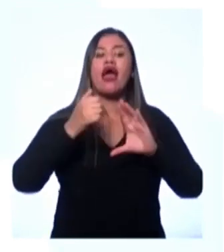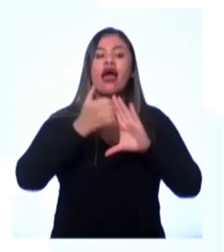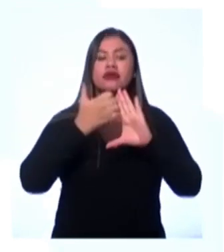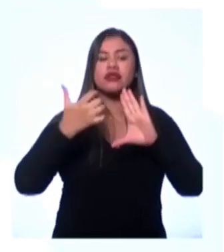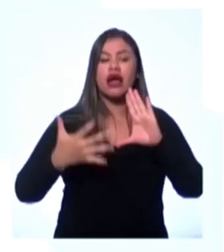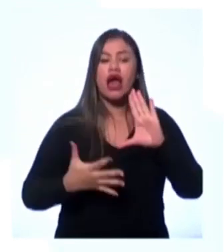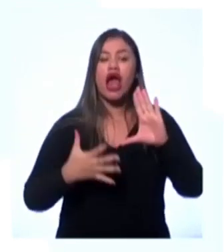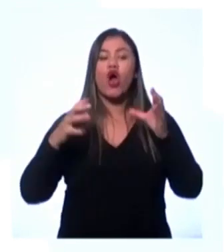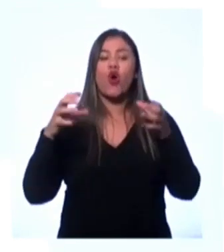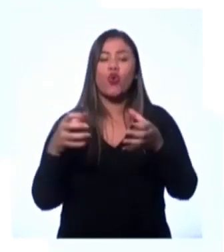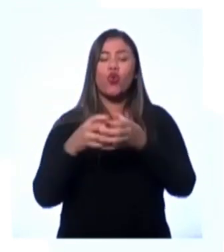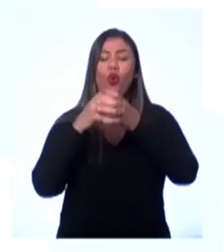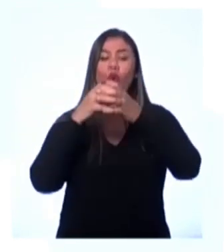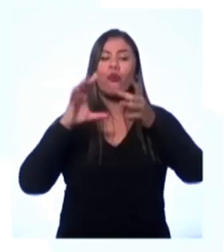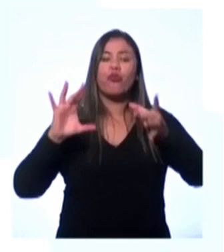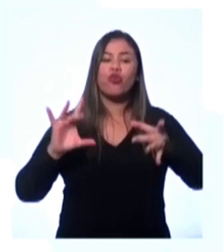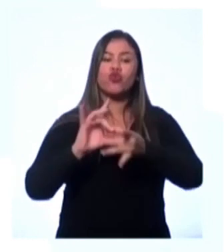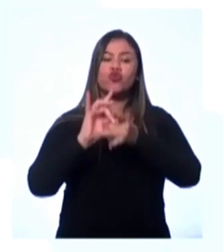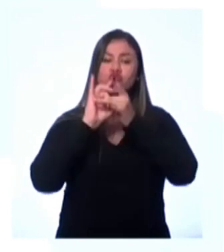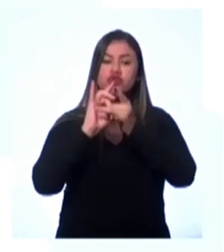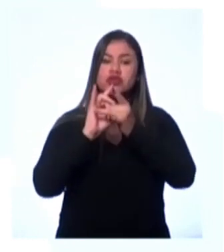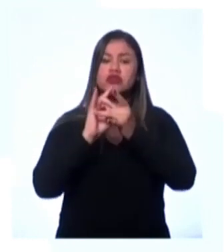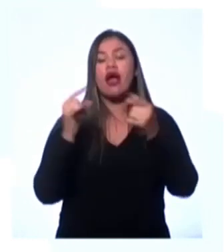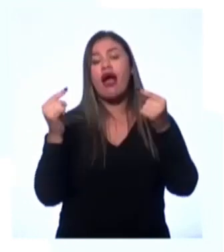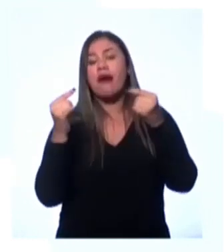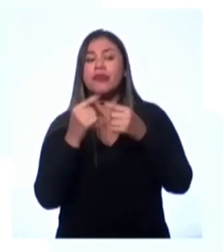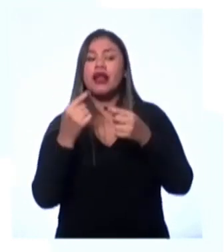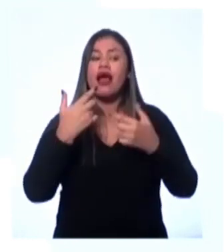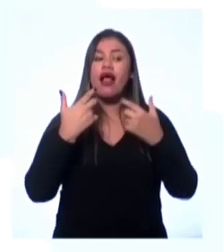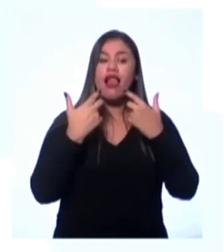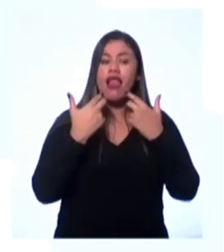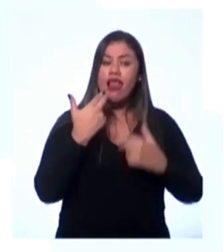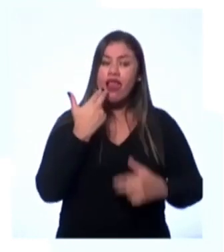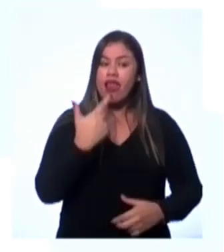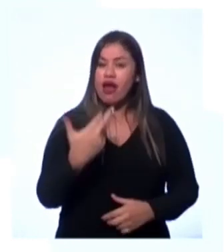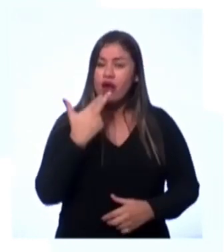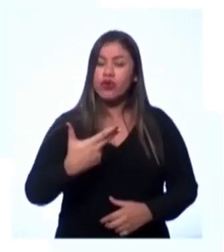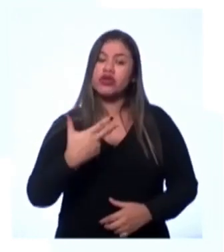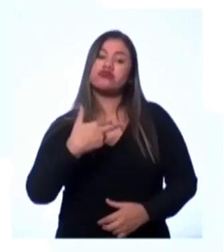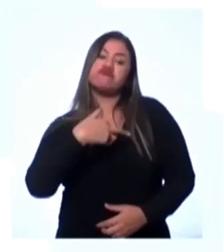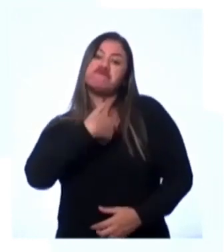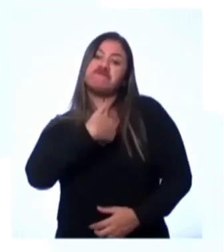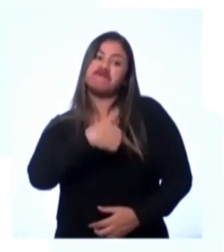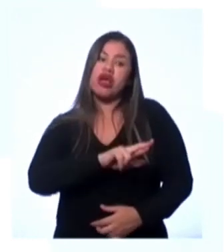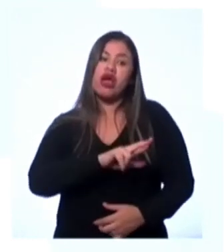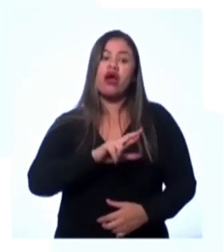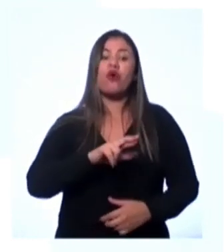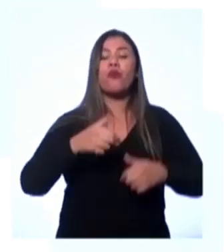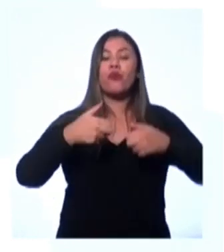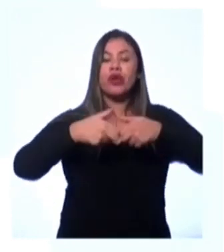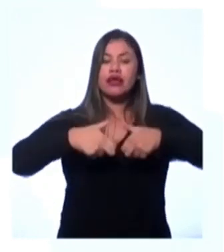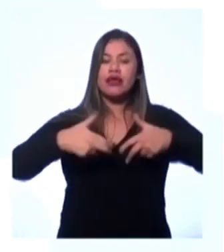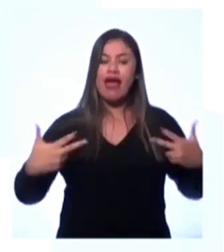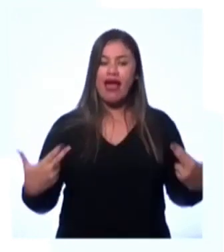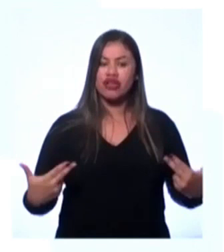grupo unido por laços linguísticos, religiosos e éticos. Então, que transmite